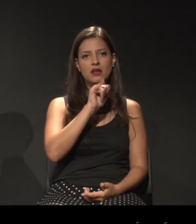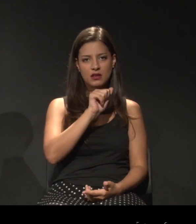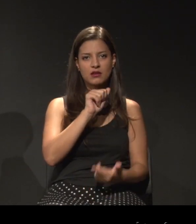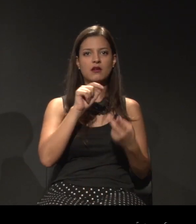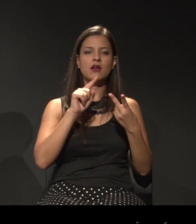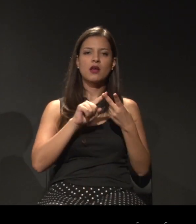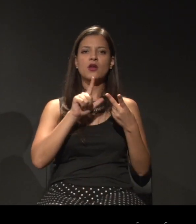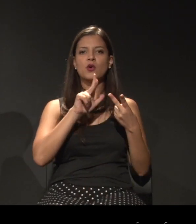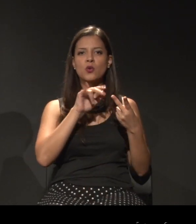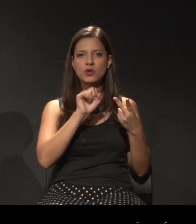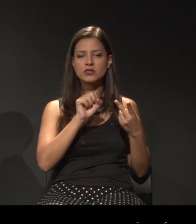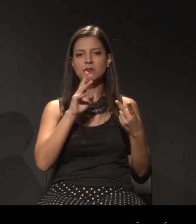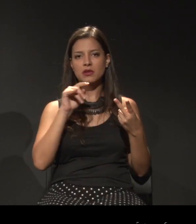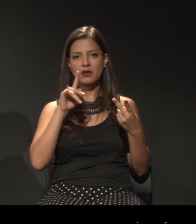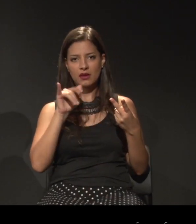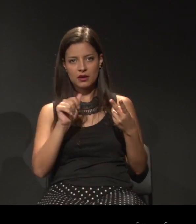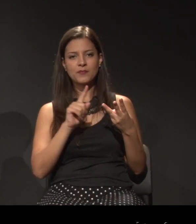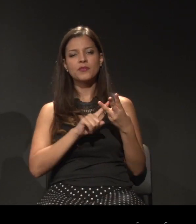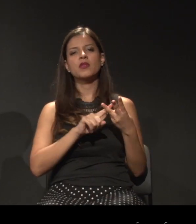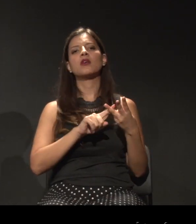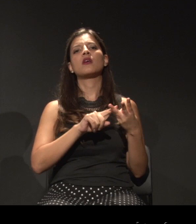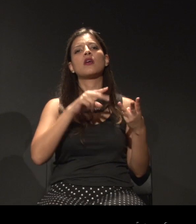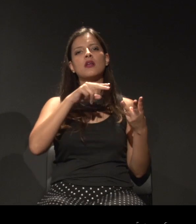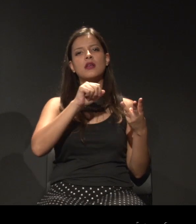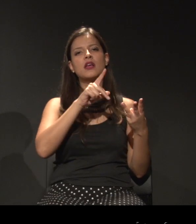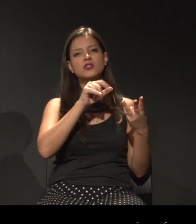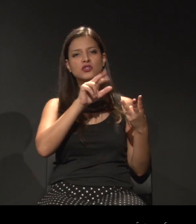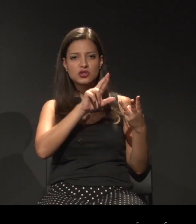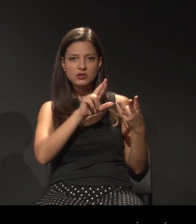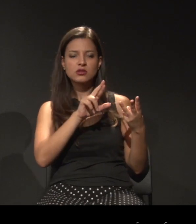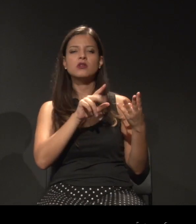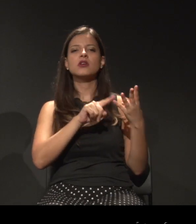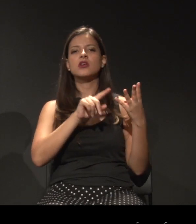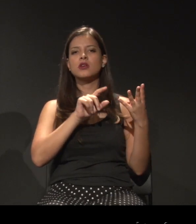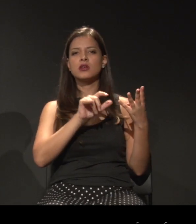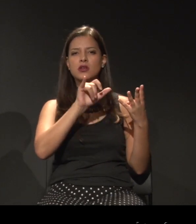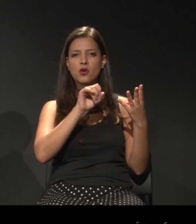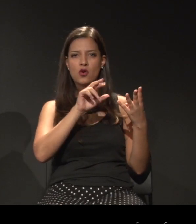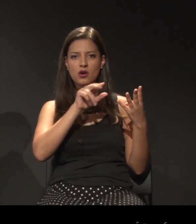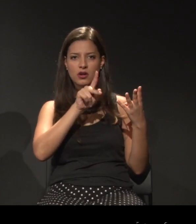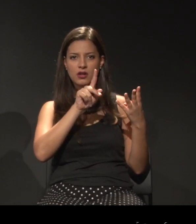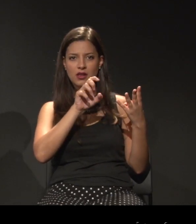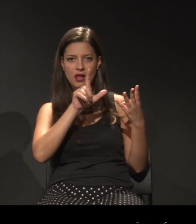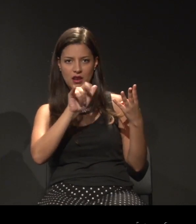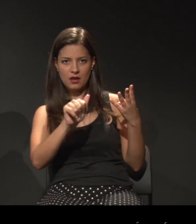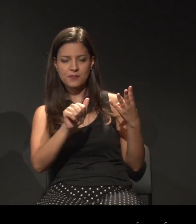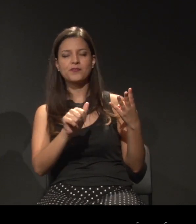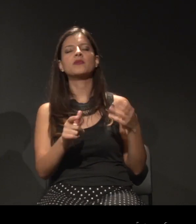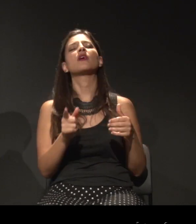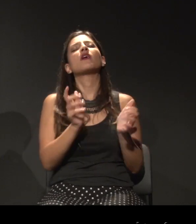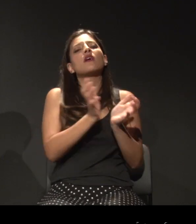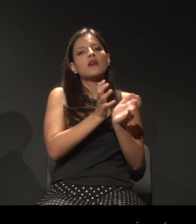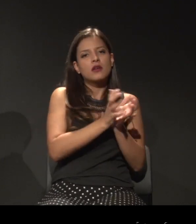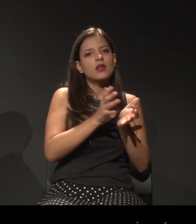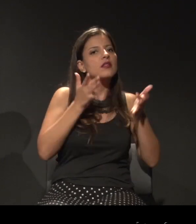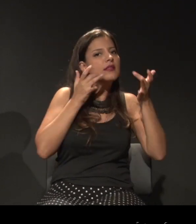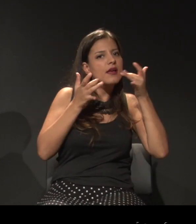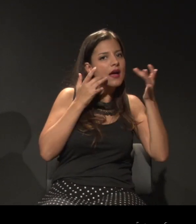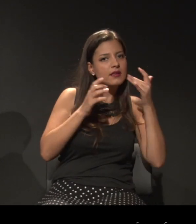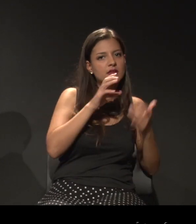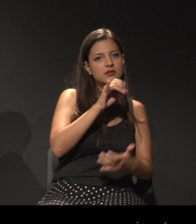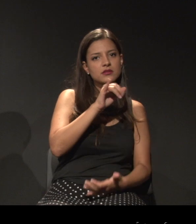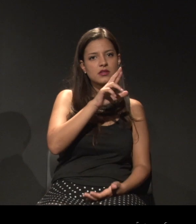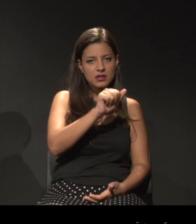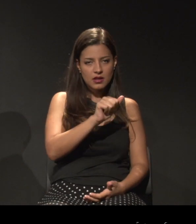as coreógrafas e dançarinas Nadine Nóbrega e Rio Orquidélia Santos, a Companhia de Teatro Popular Círiandarte, em especial Tom